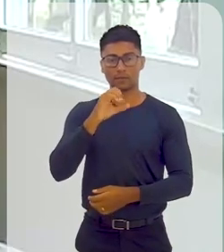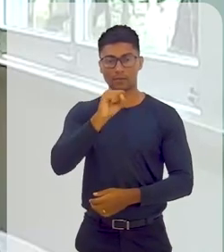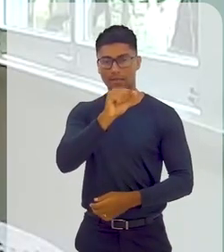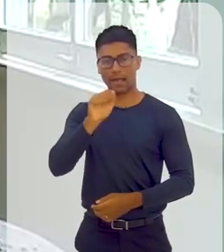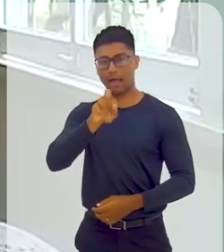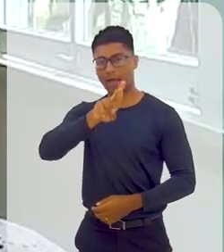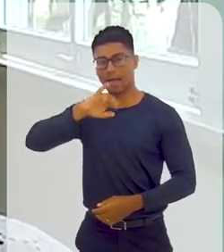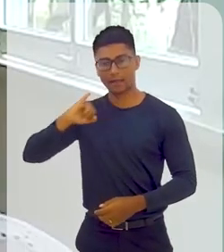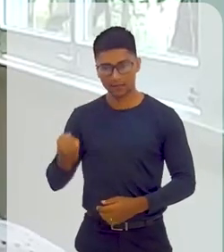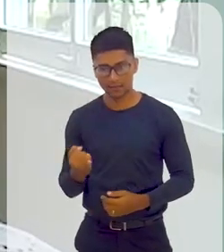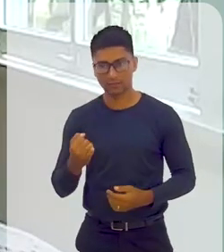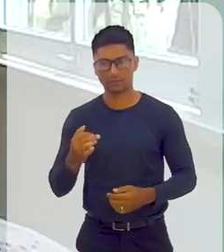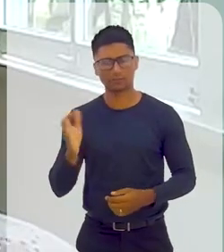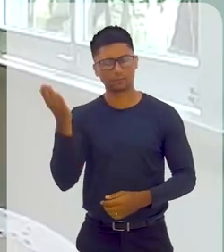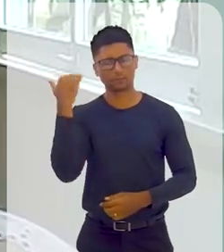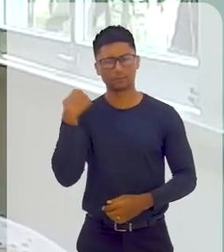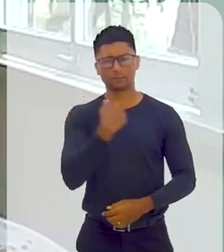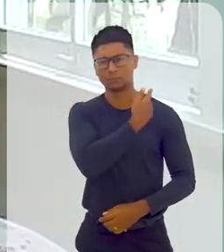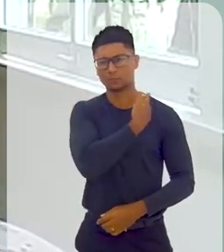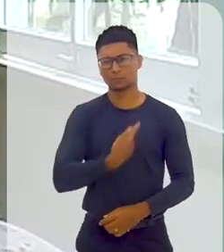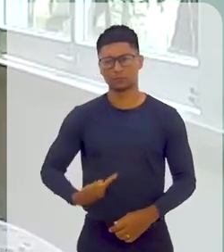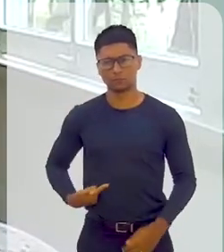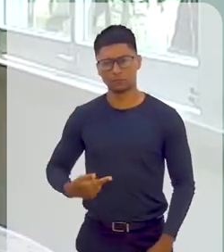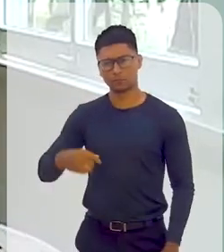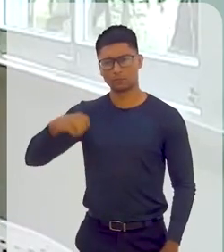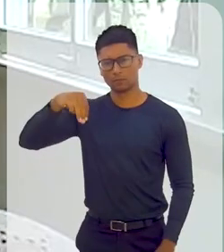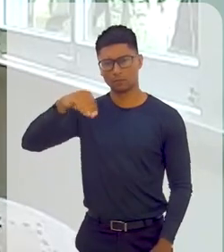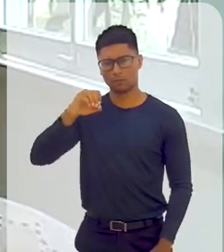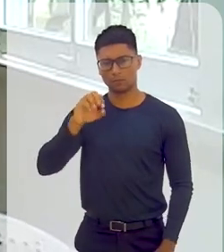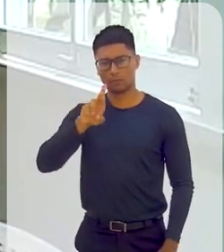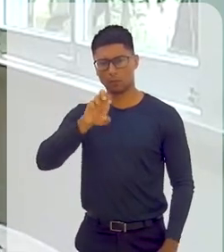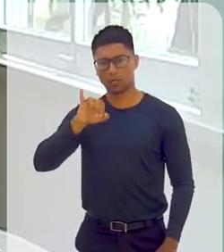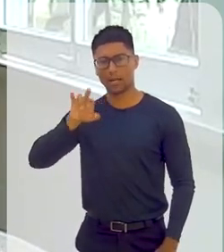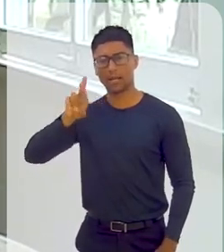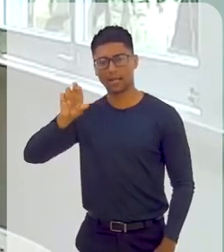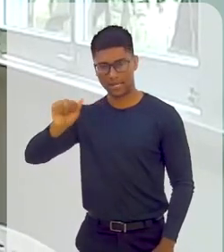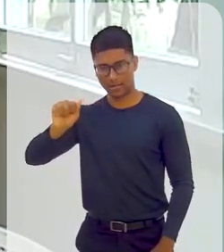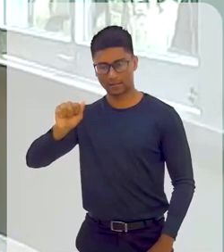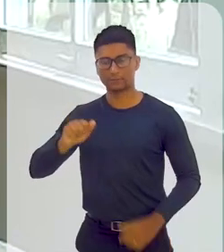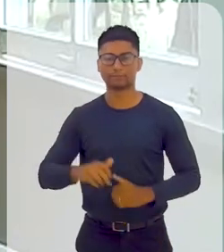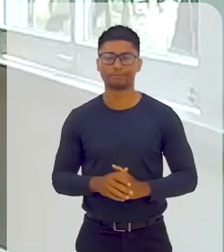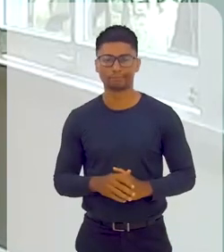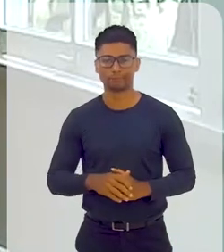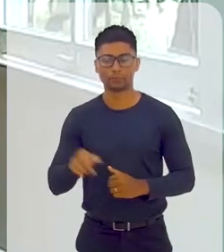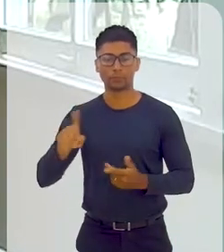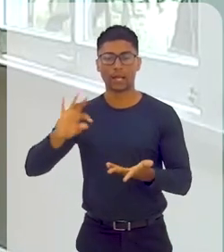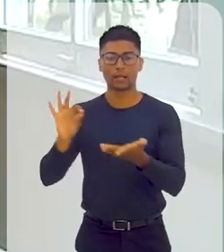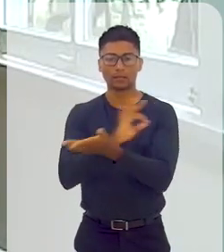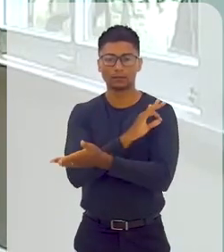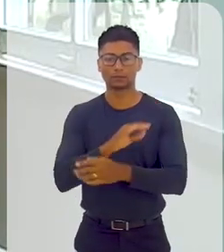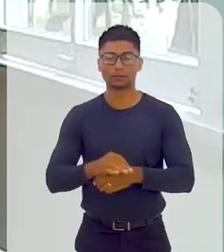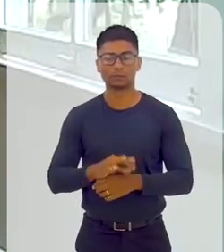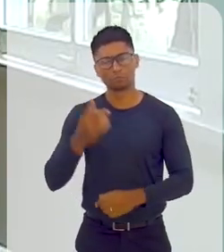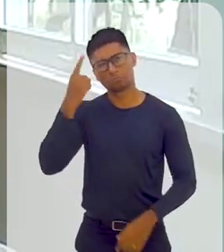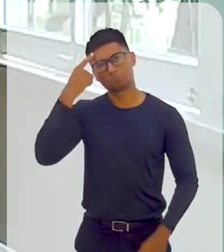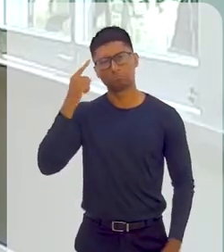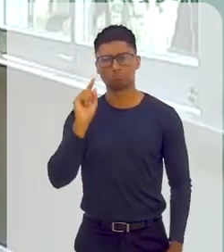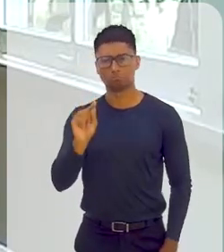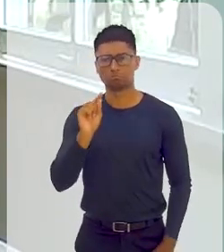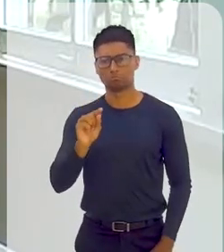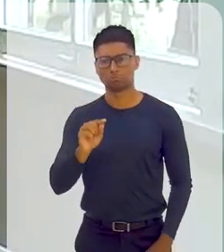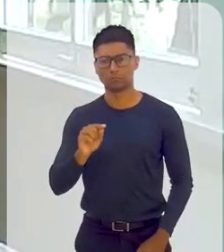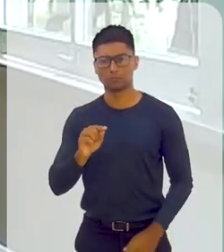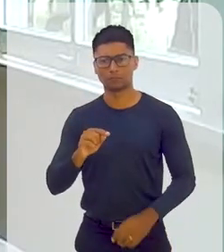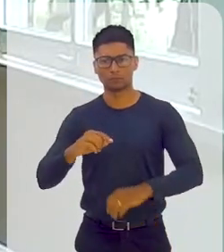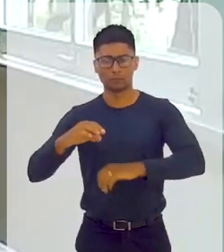Moreira Franco, então foi uma assinatura lá. E a ideia é que todos os engenheiros e arquitetos